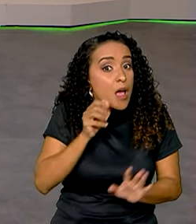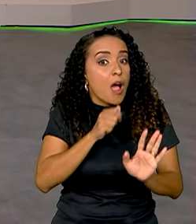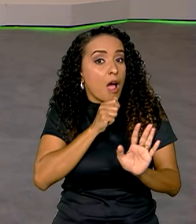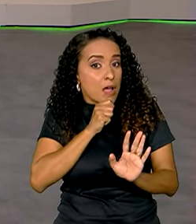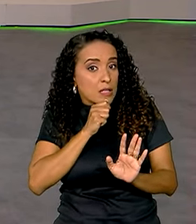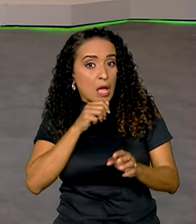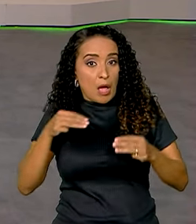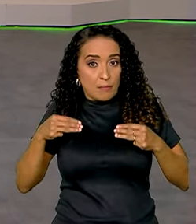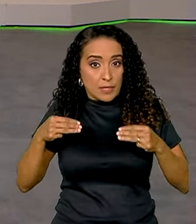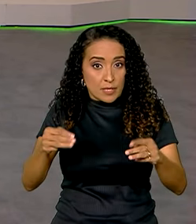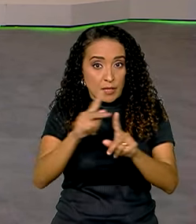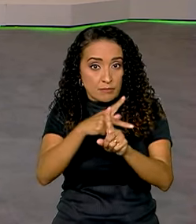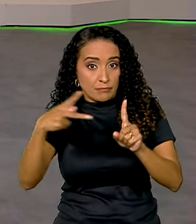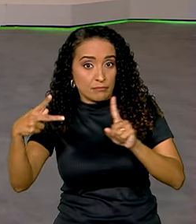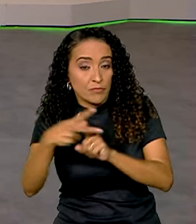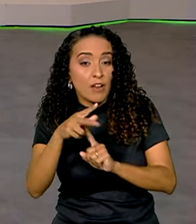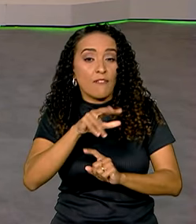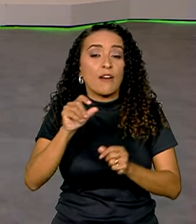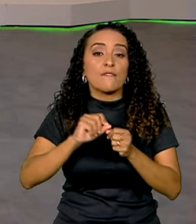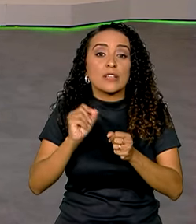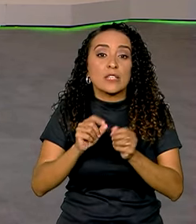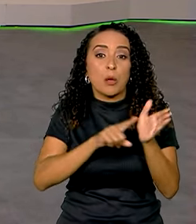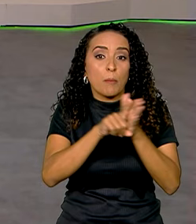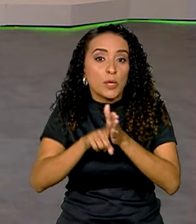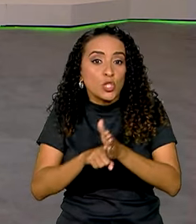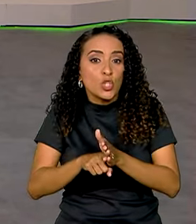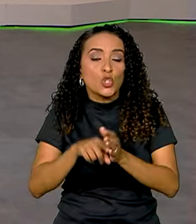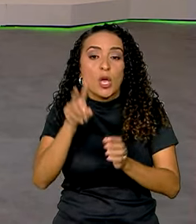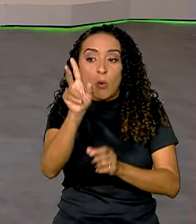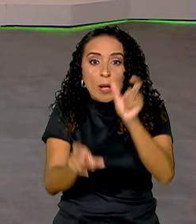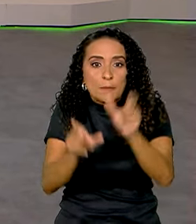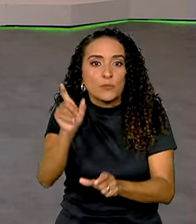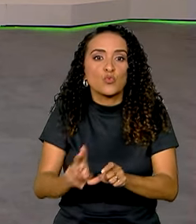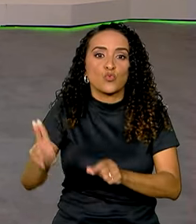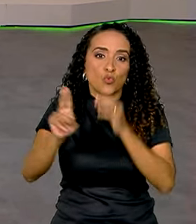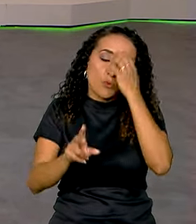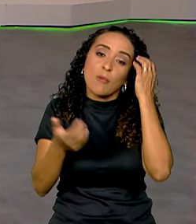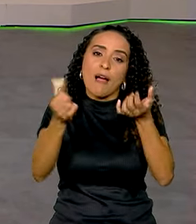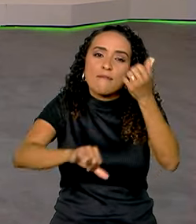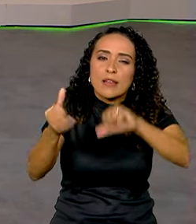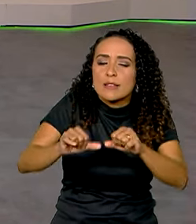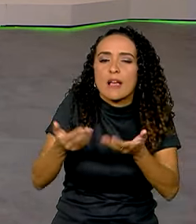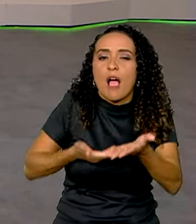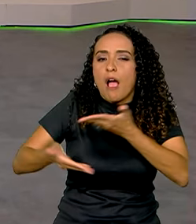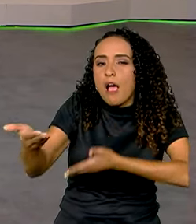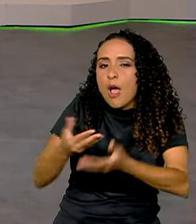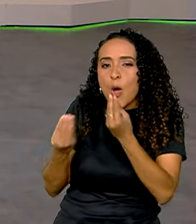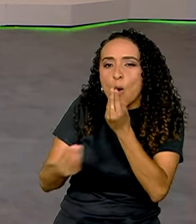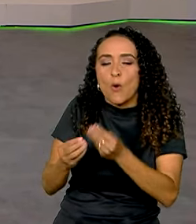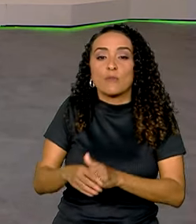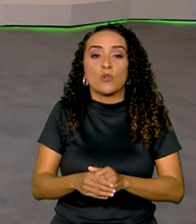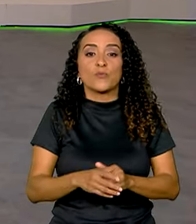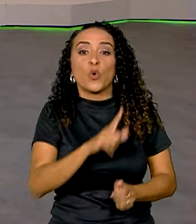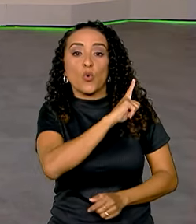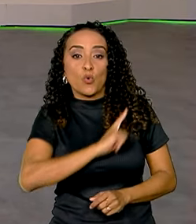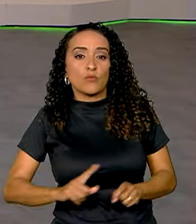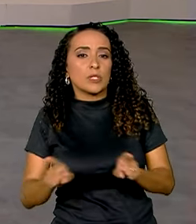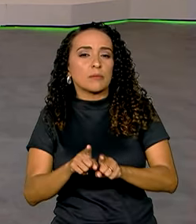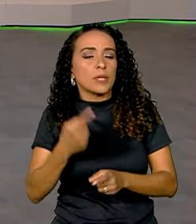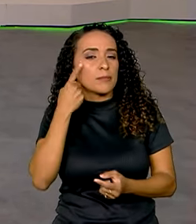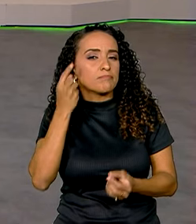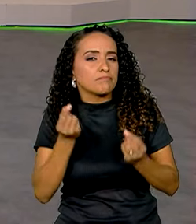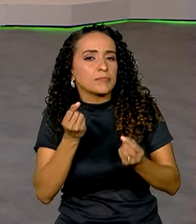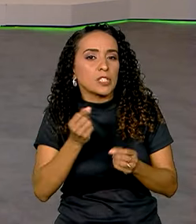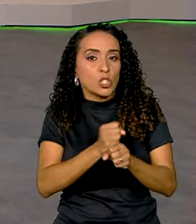e o Ministério da Previdência vai realizar uma pesquisa com os usuários para avaliação desse atendimento. O governo também prevê,